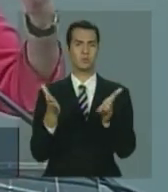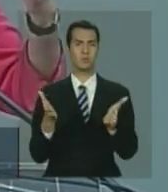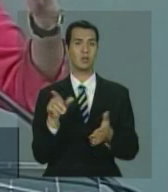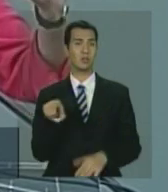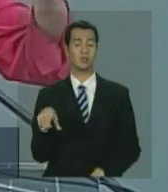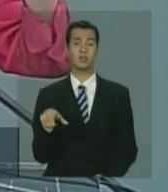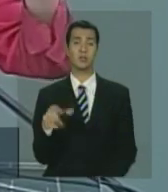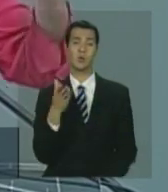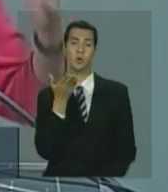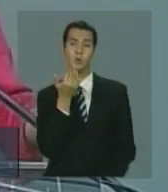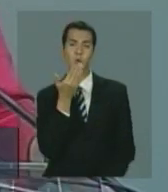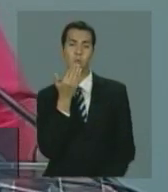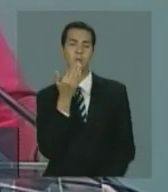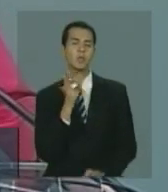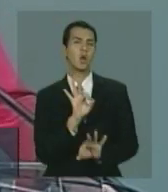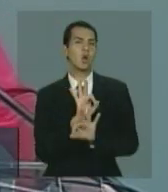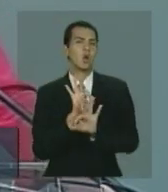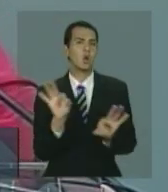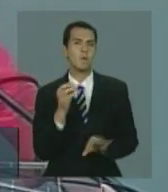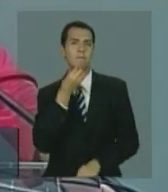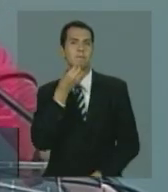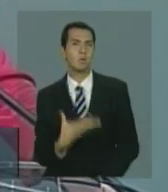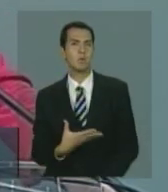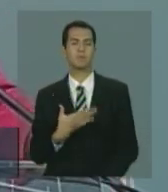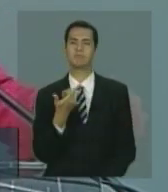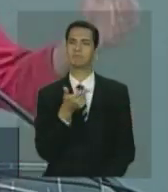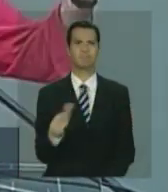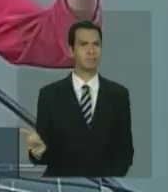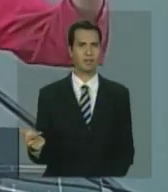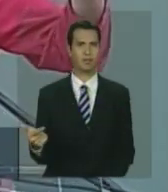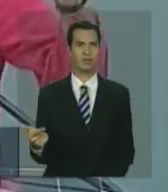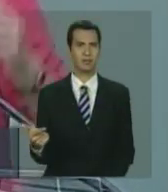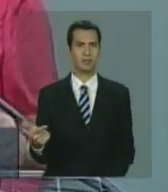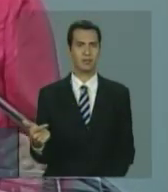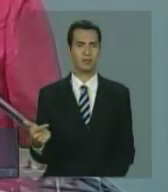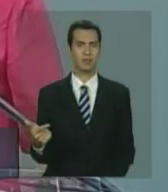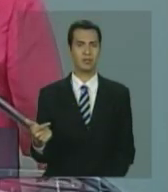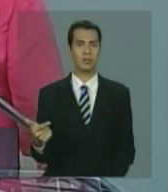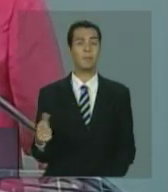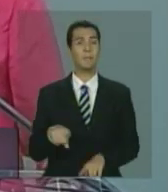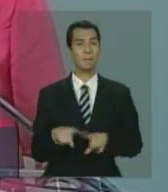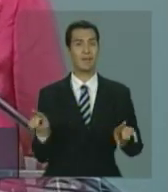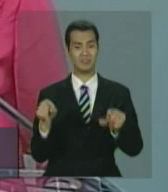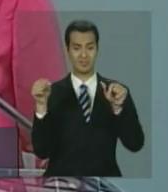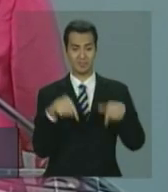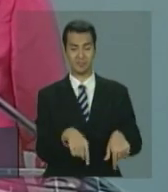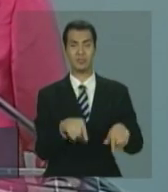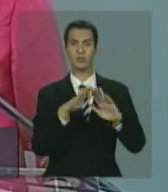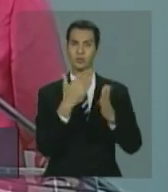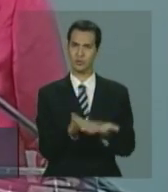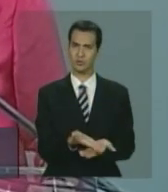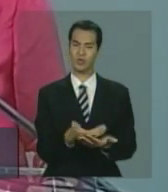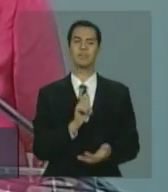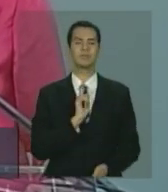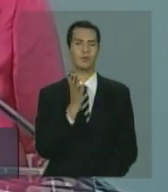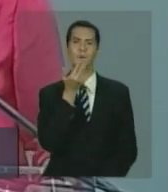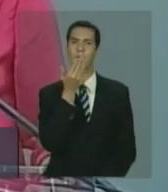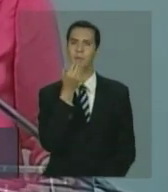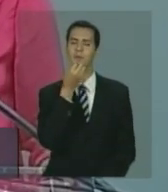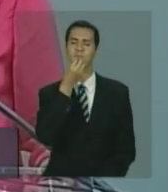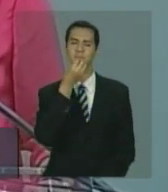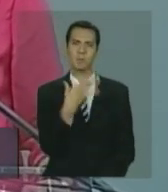à alimentação de qualidade que a gente queria dar. Ao longo da semana ela tem. Eu saio daqui